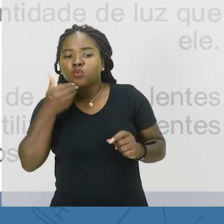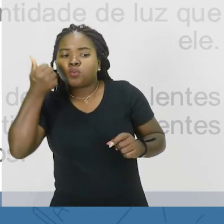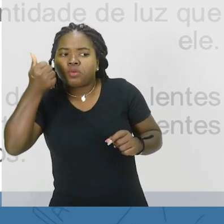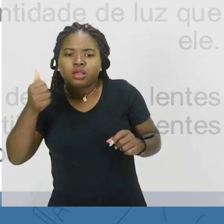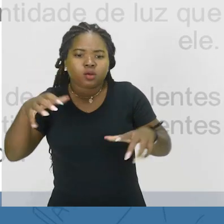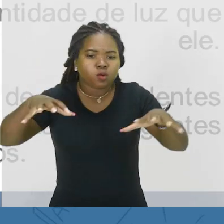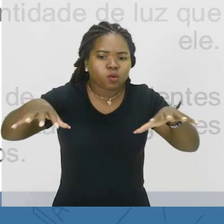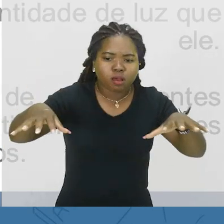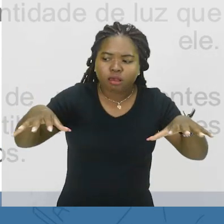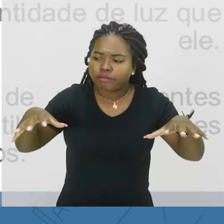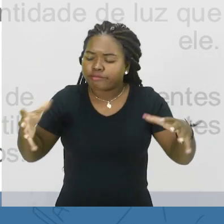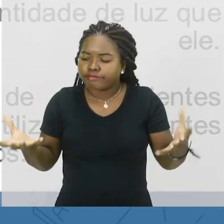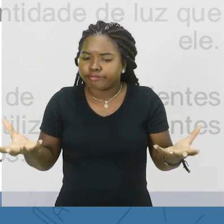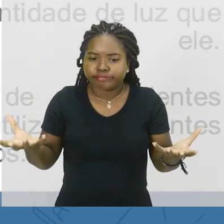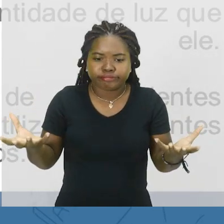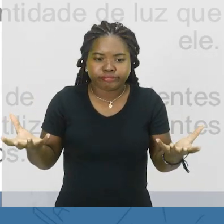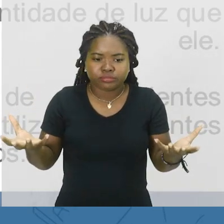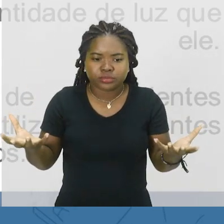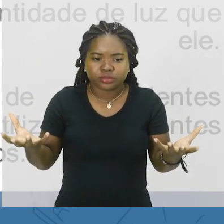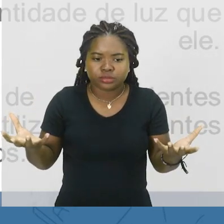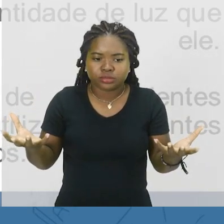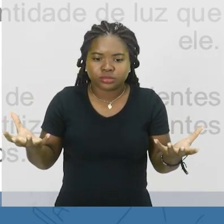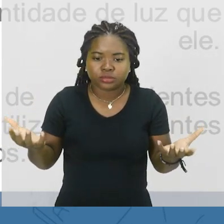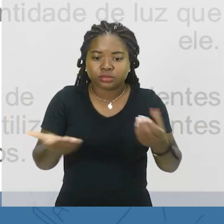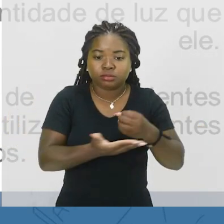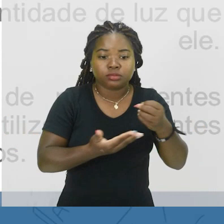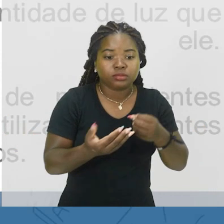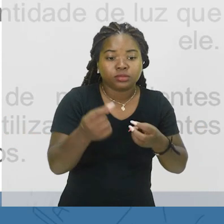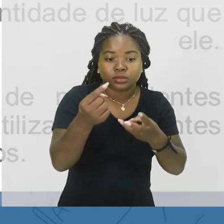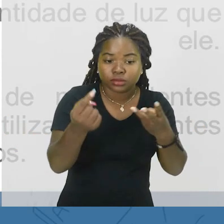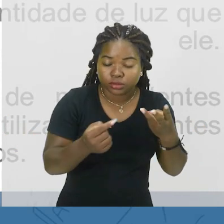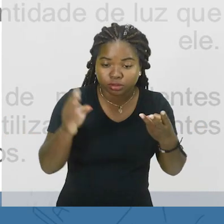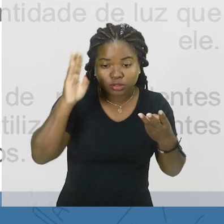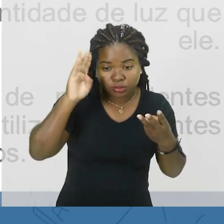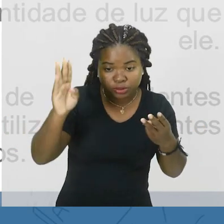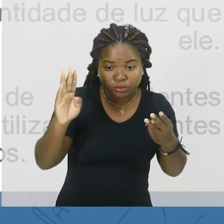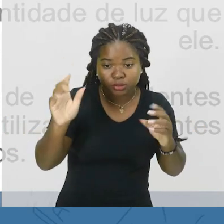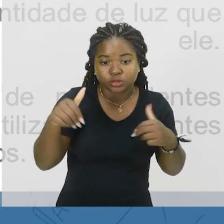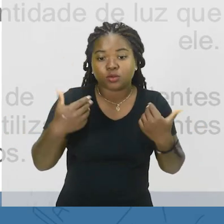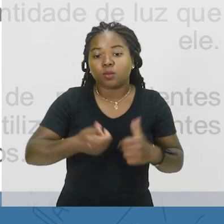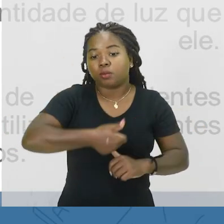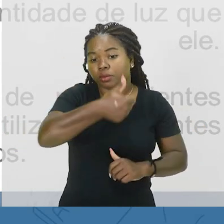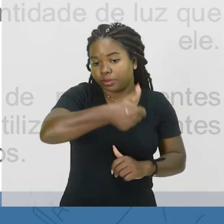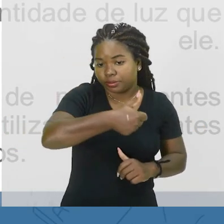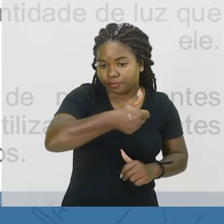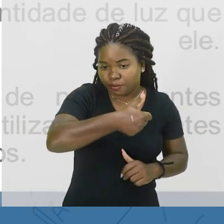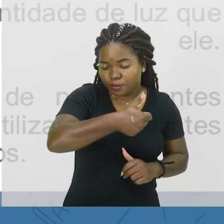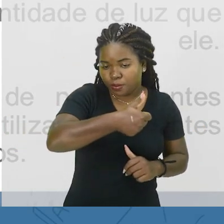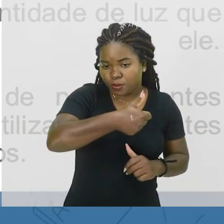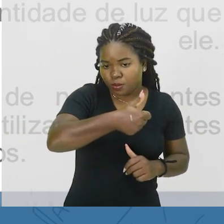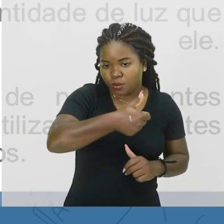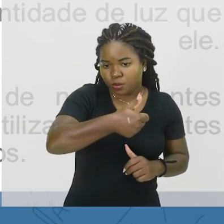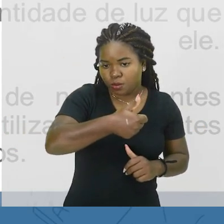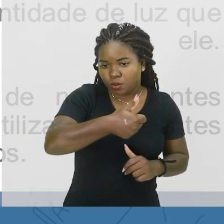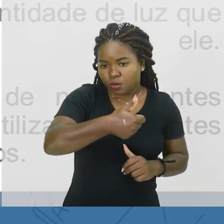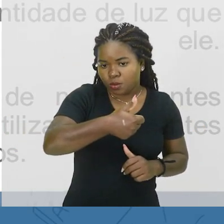do melhor reagente para esse fim se baseia em três principais aspectos. Um, quando